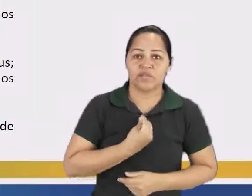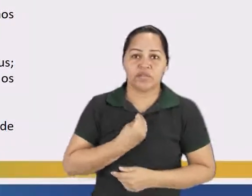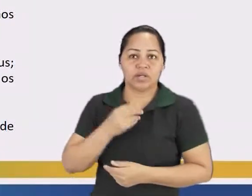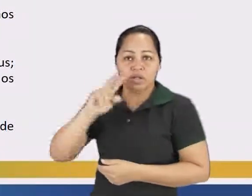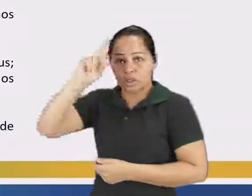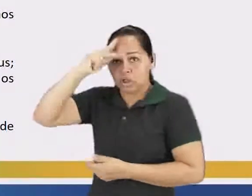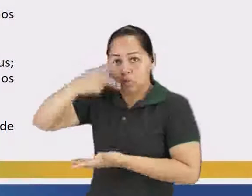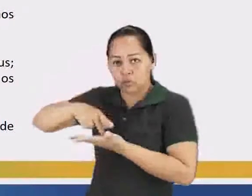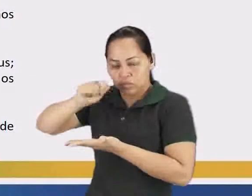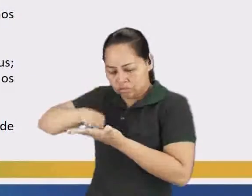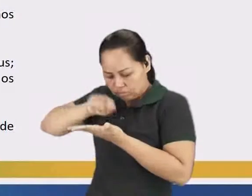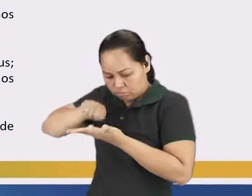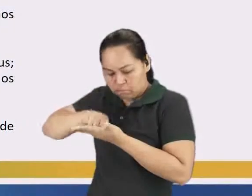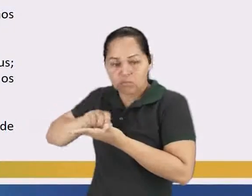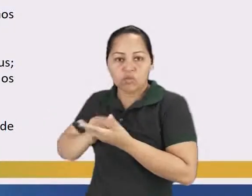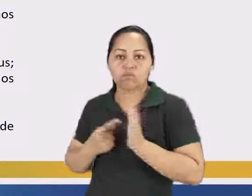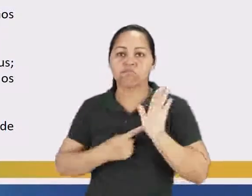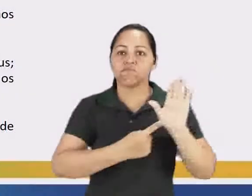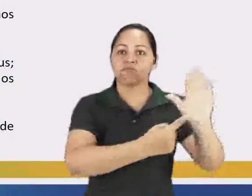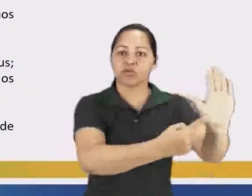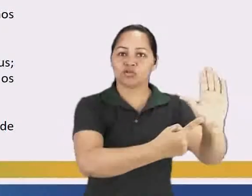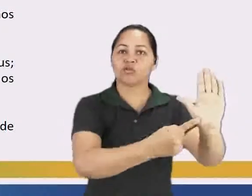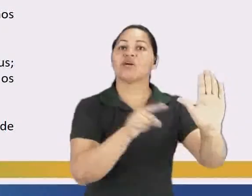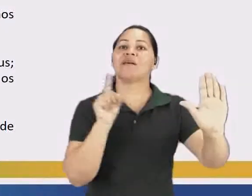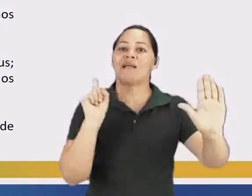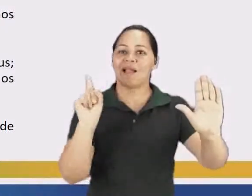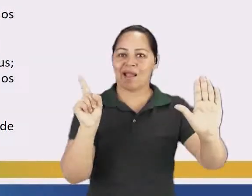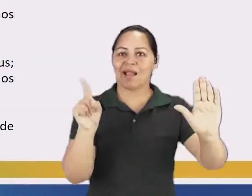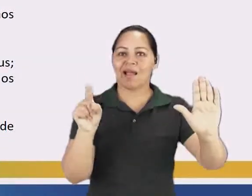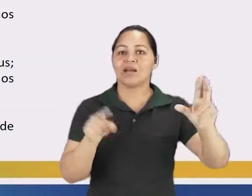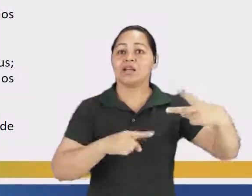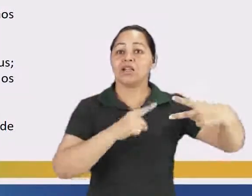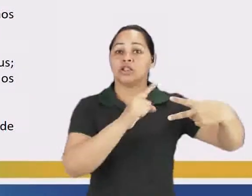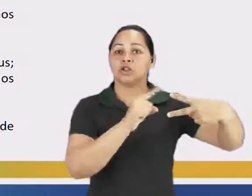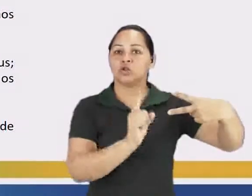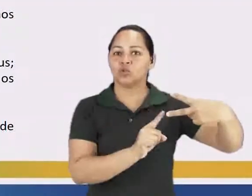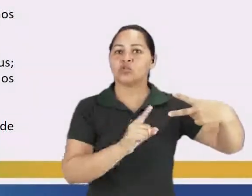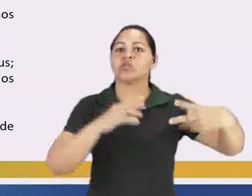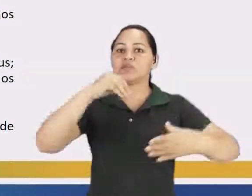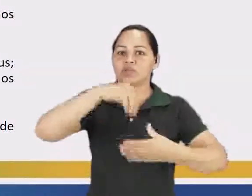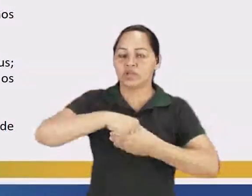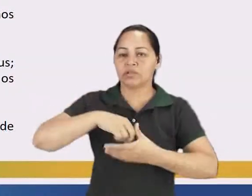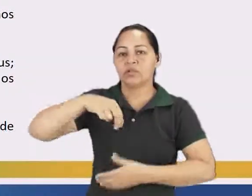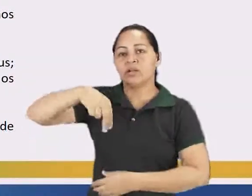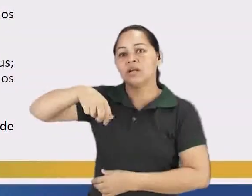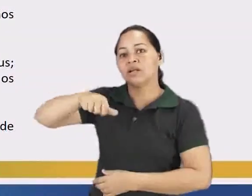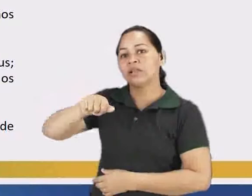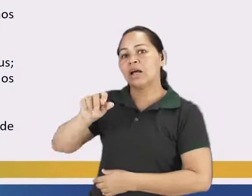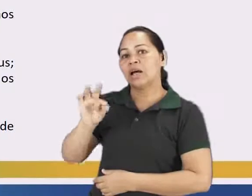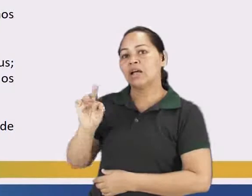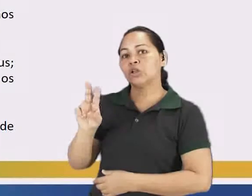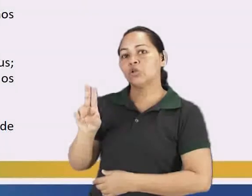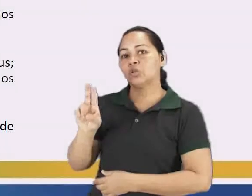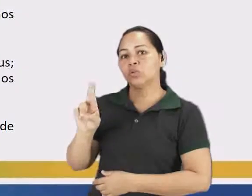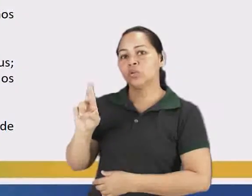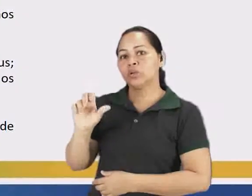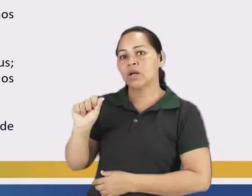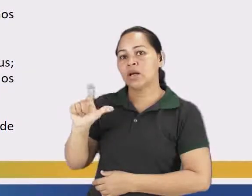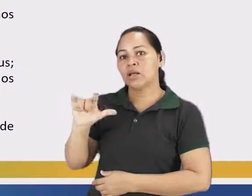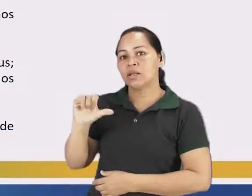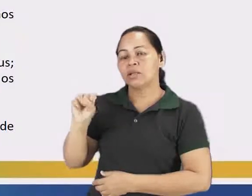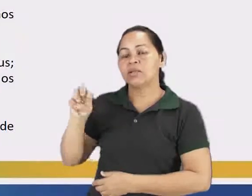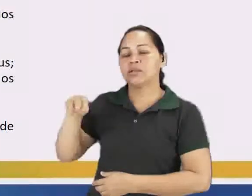Então, essas são duas características que estão presentes no naturalismo e que estão ratificando,